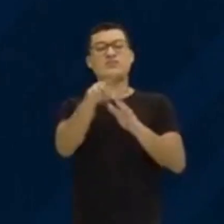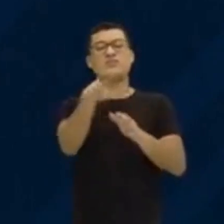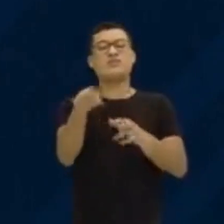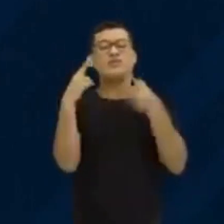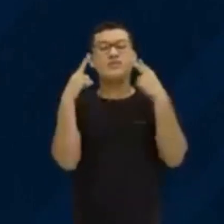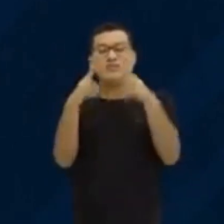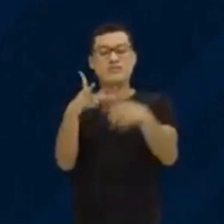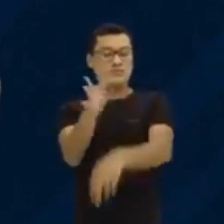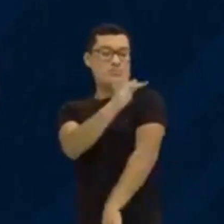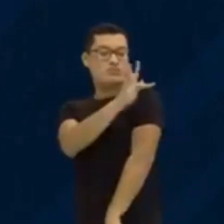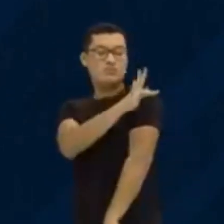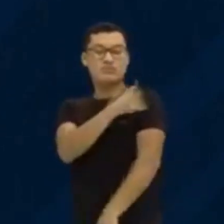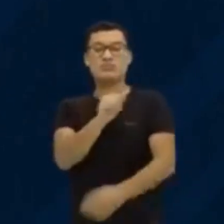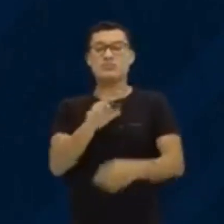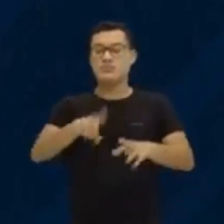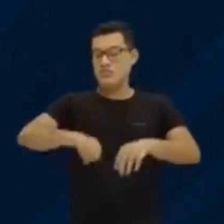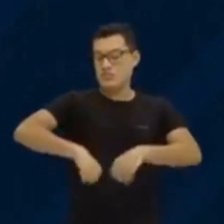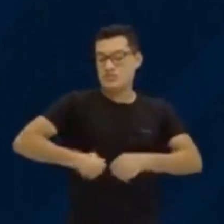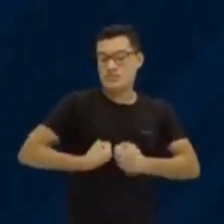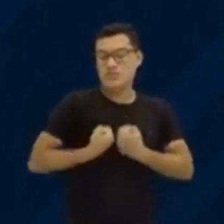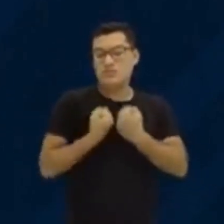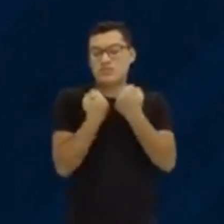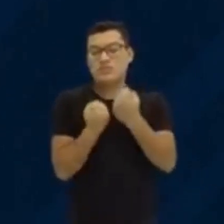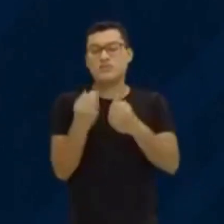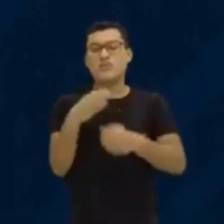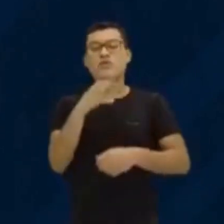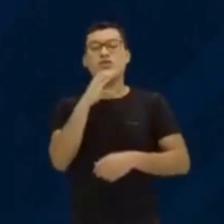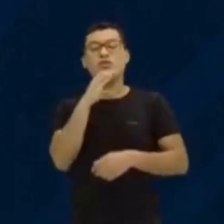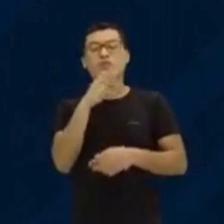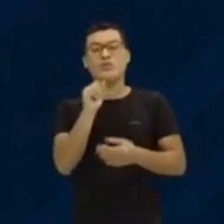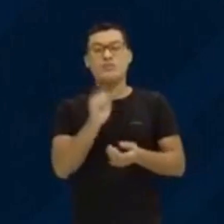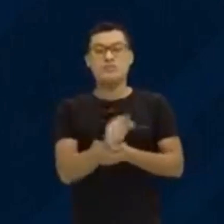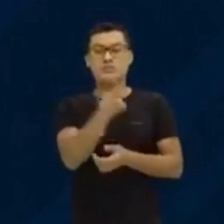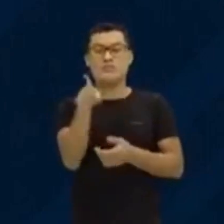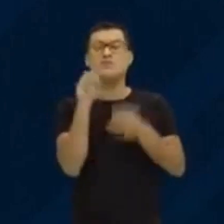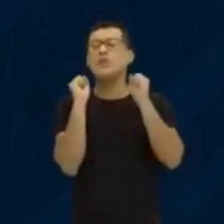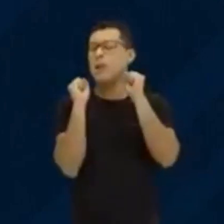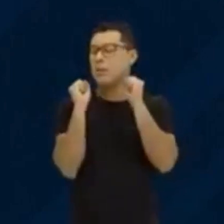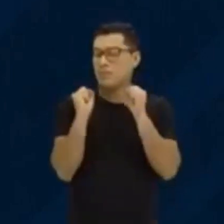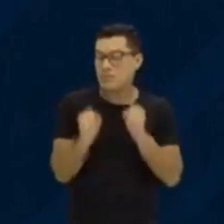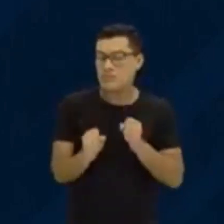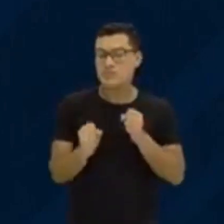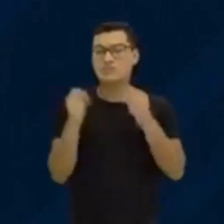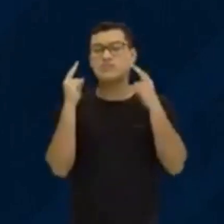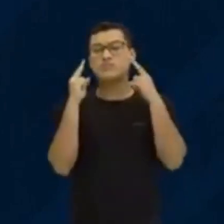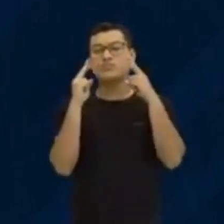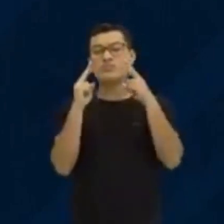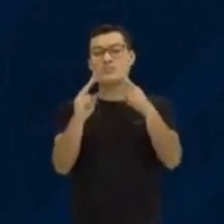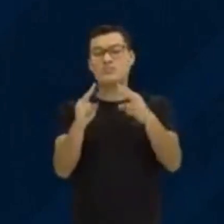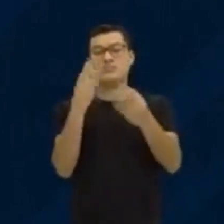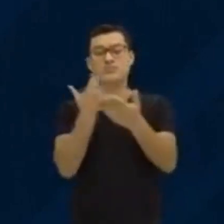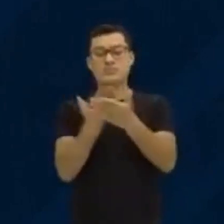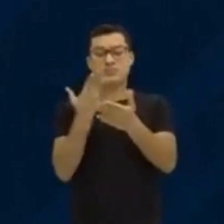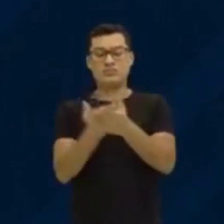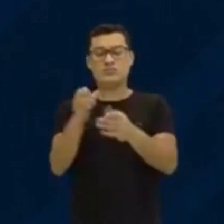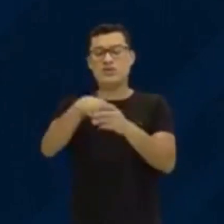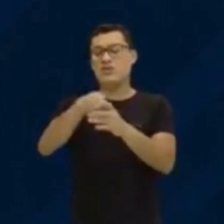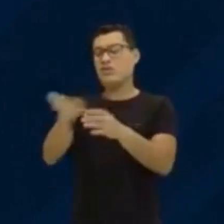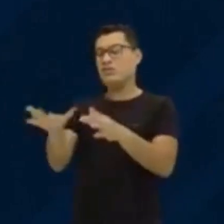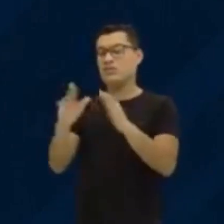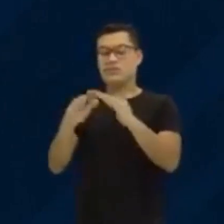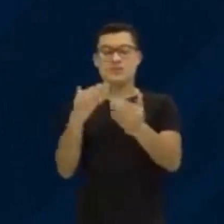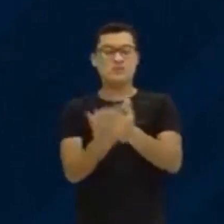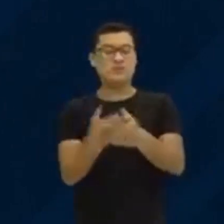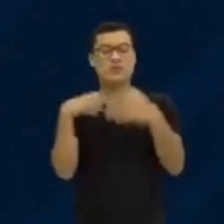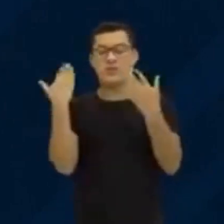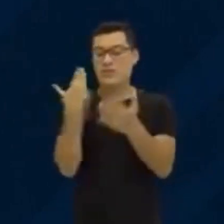teu ensino fundamental. Reforçando aquele conhecimento. Para que tu possa, durante esse período que nós estamos fora de sala de aula, estar acompanhando, não perder